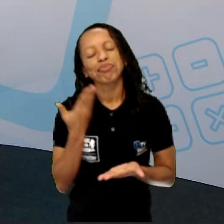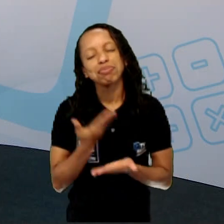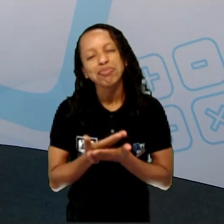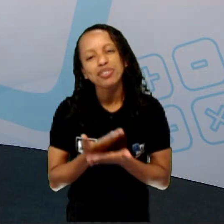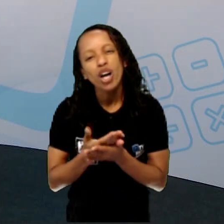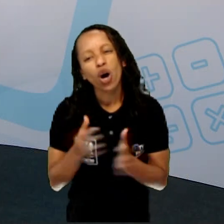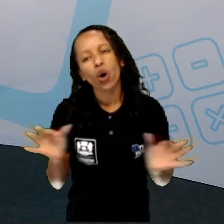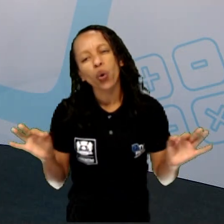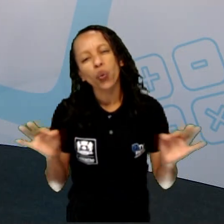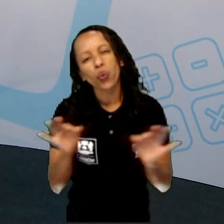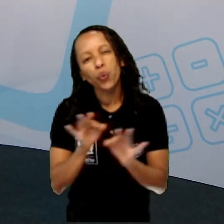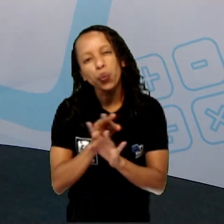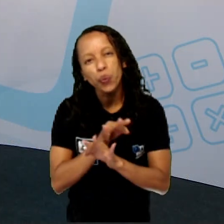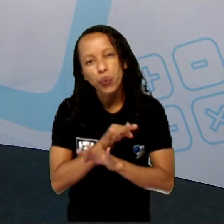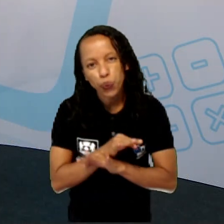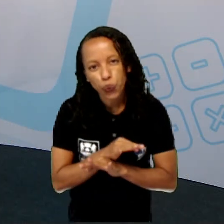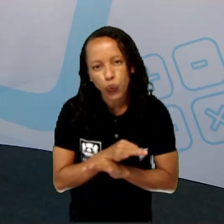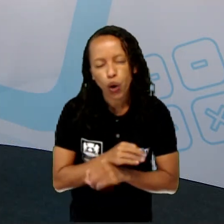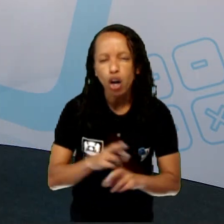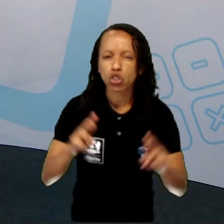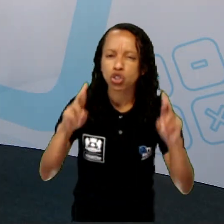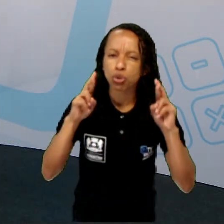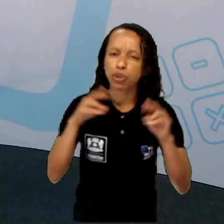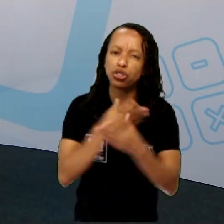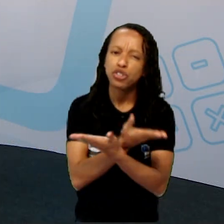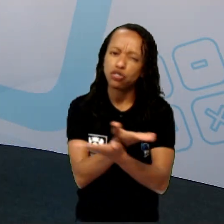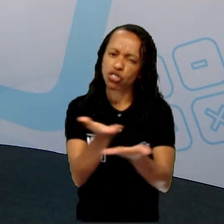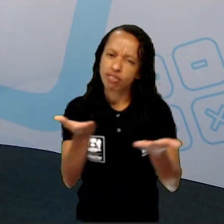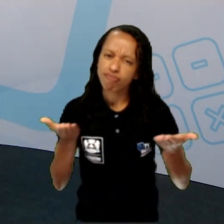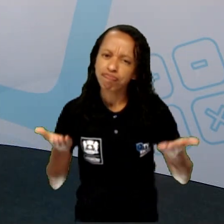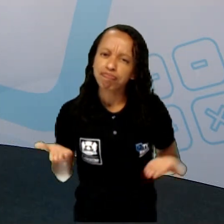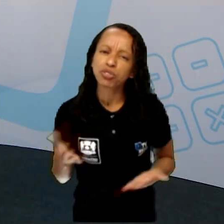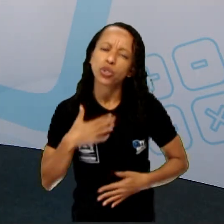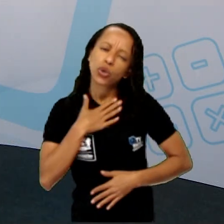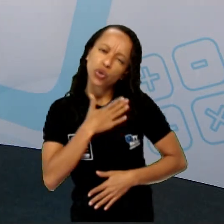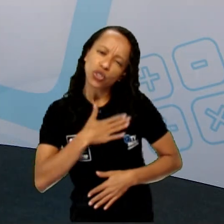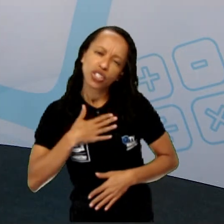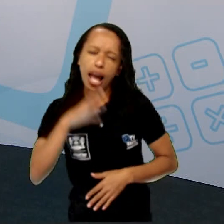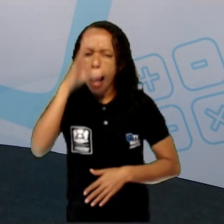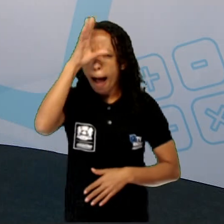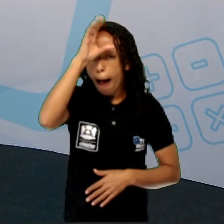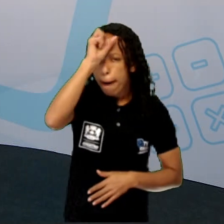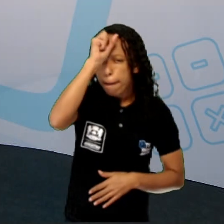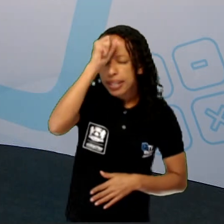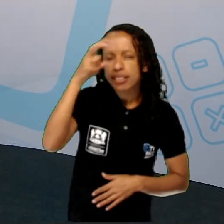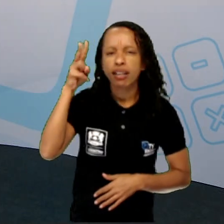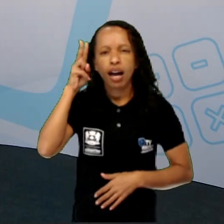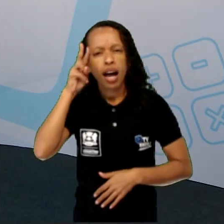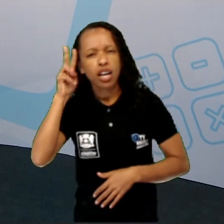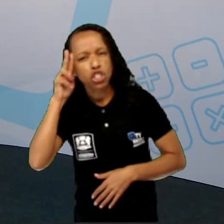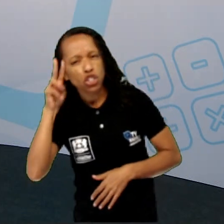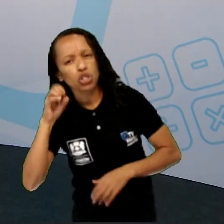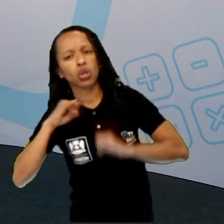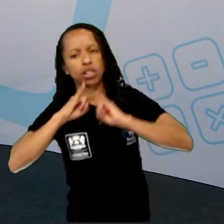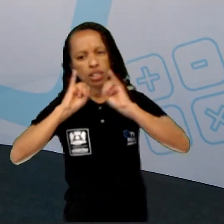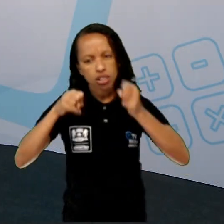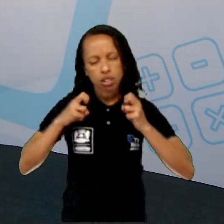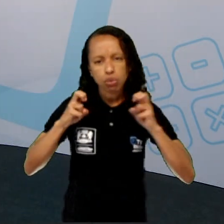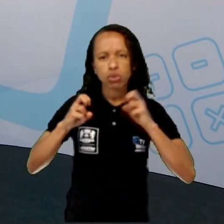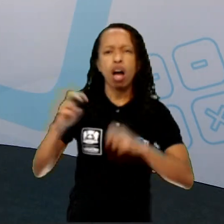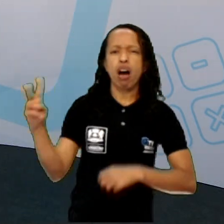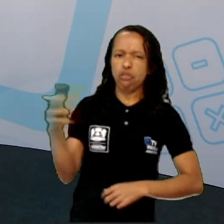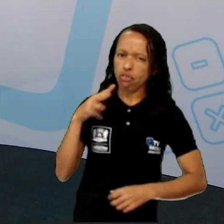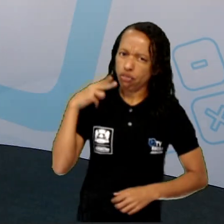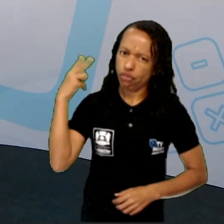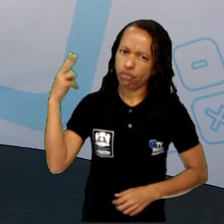tenham gostado muito, aprendido um pouco mais sobre a história de Jaboatão. Valorize a cidade que você